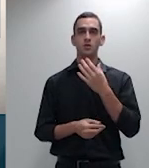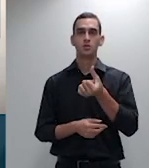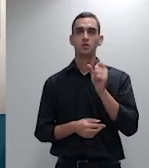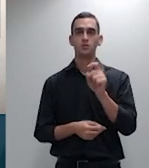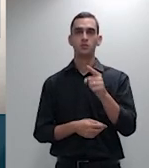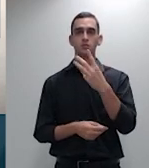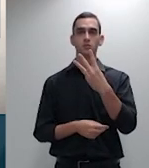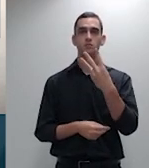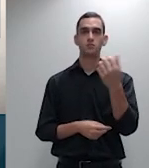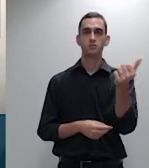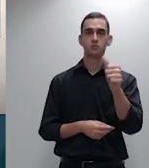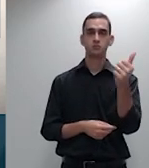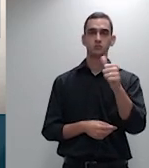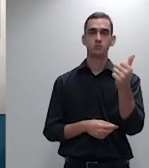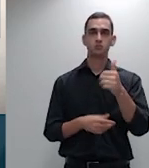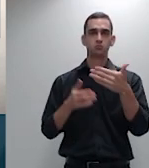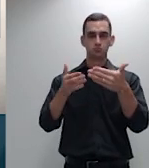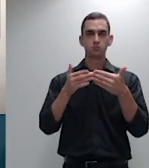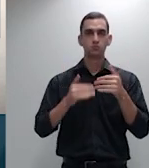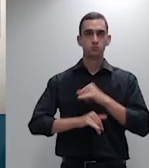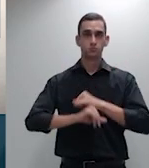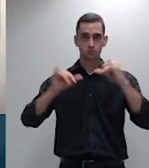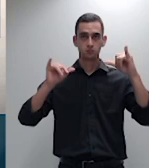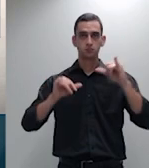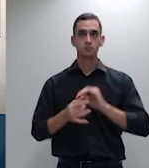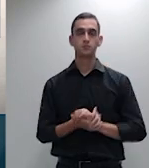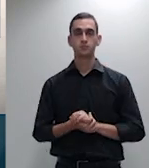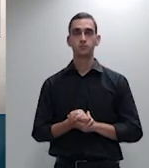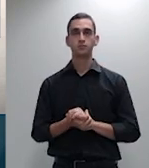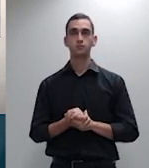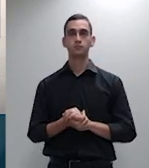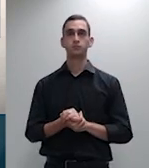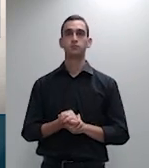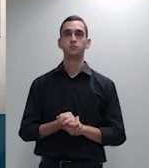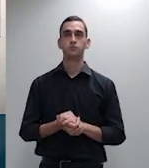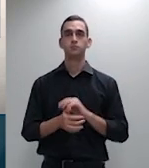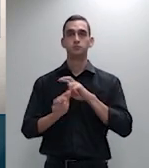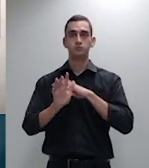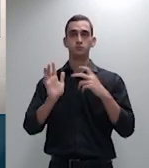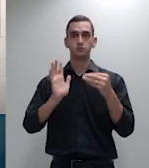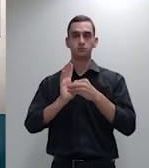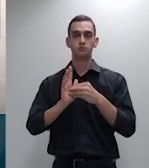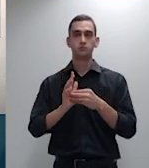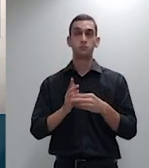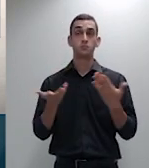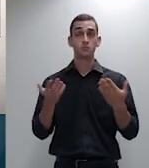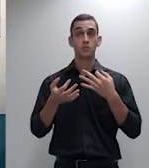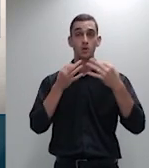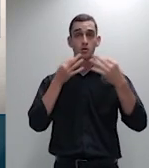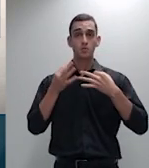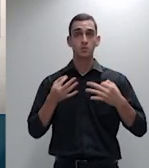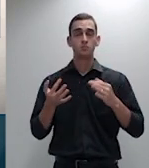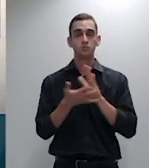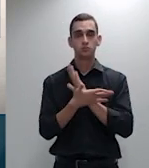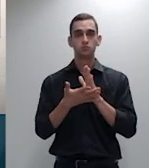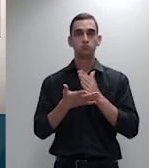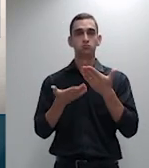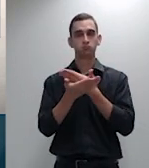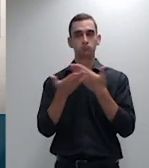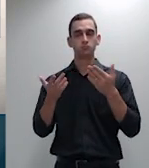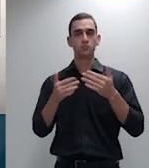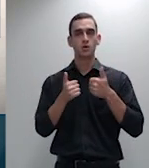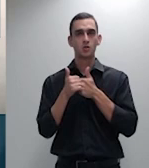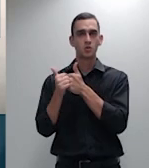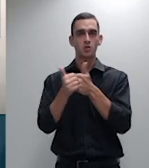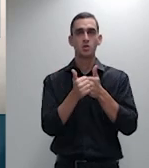argumentos vertidos pela demandada não acompanhados de nenhum elemento probatório não possui o condão de enfermar a